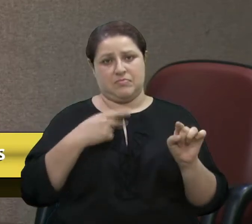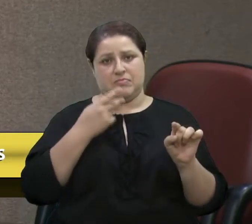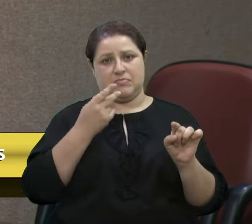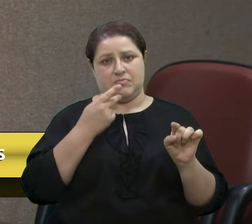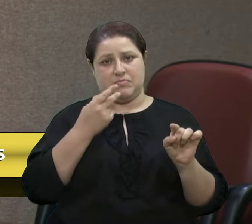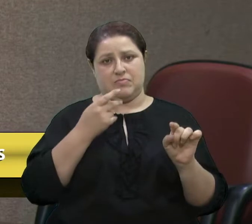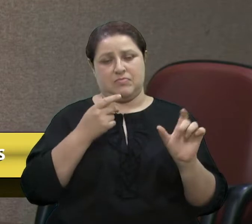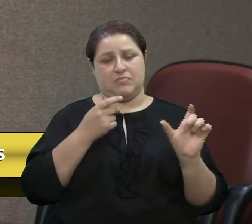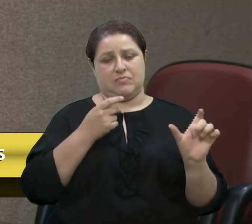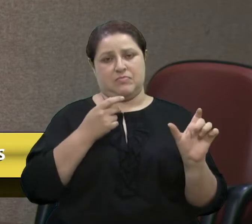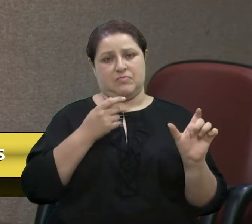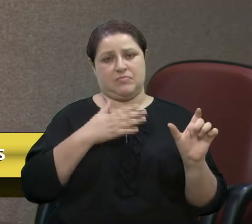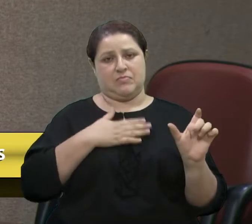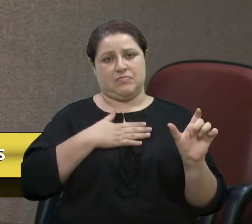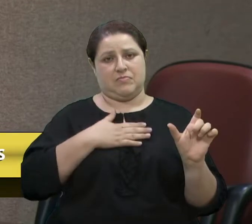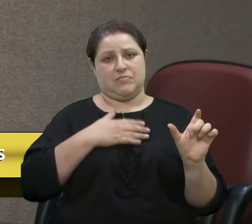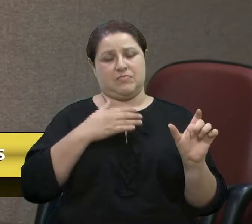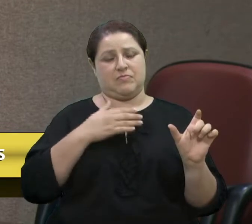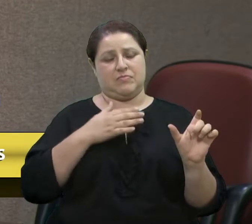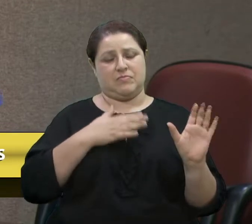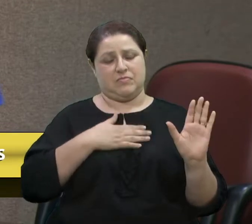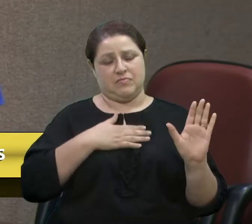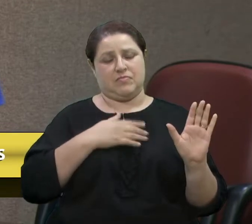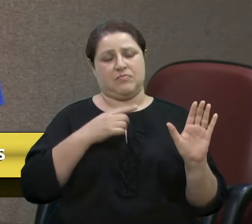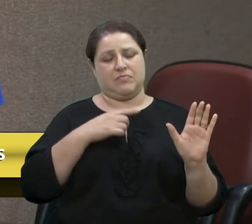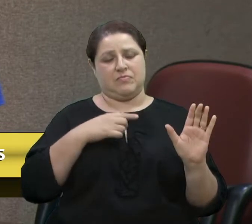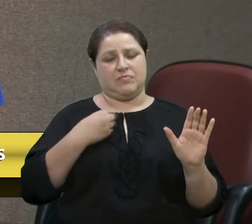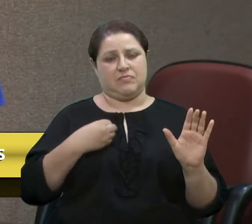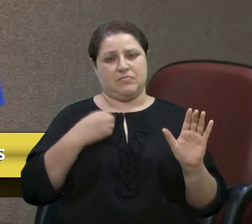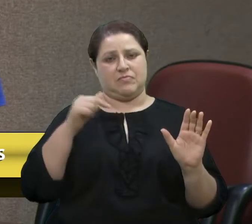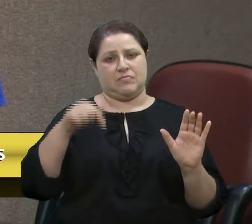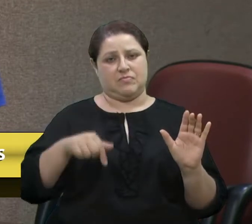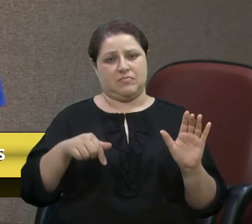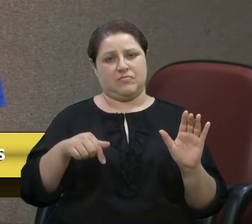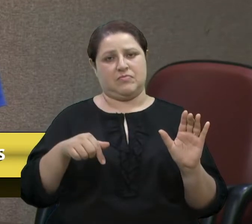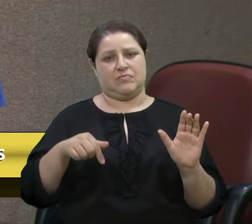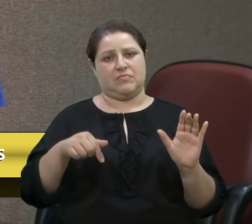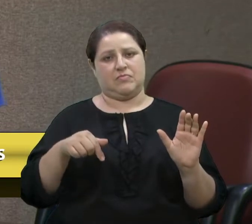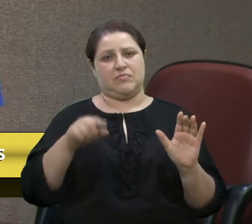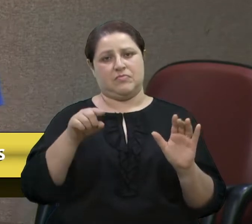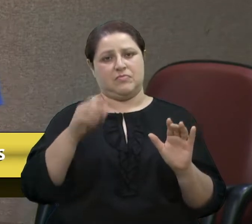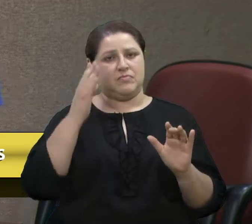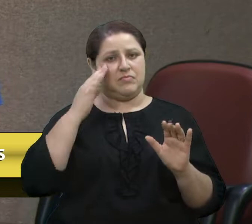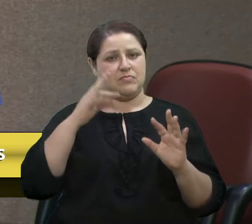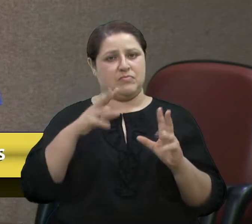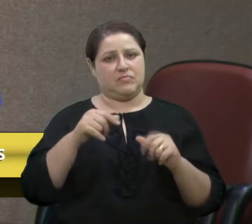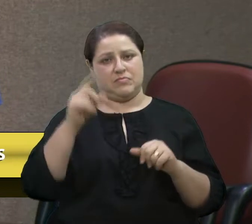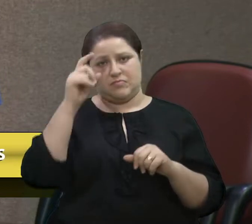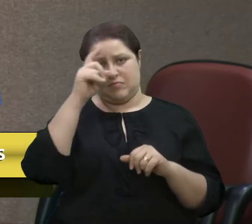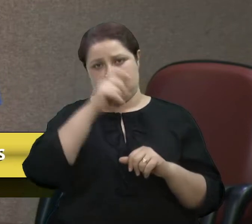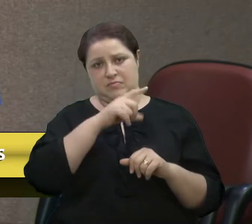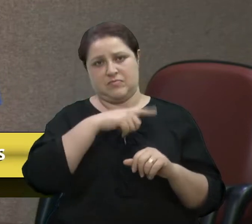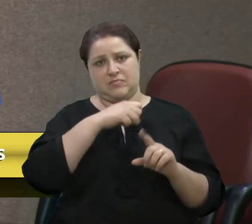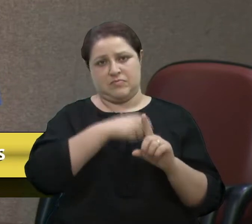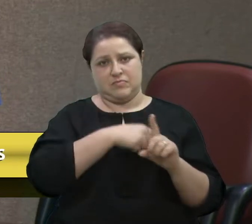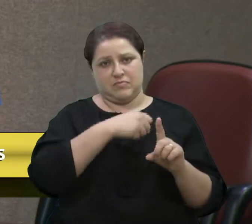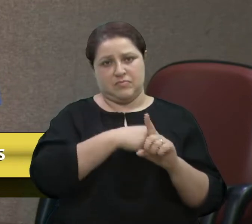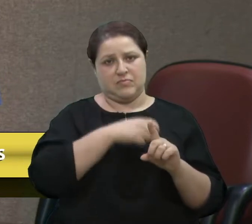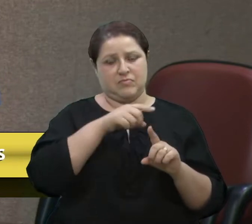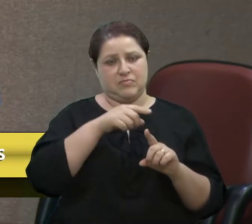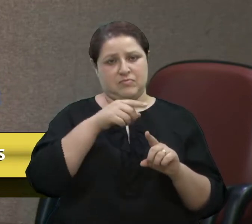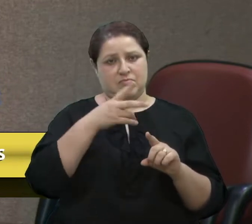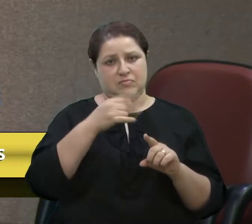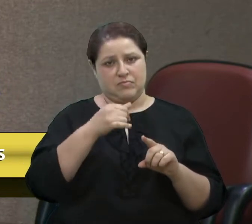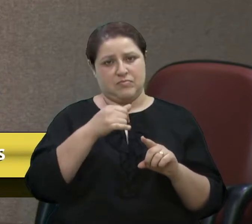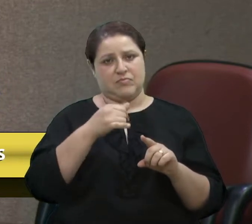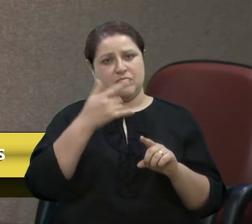está aqui hoje, sabendo de todas as dificuldades que está enfrentando, vai concorrer, vai fazer seus oito votinhos, provavelmente,